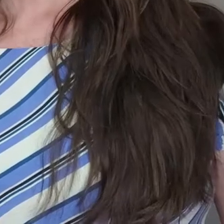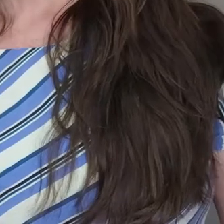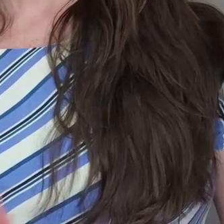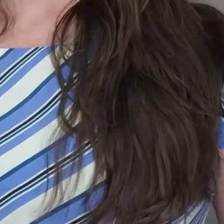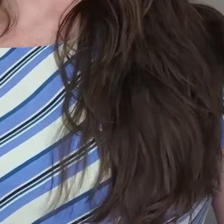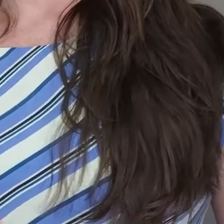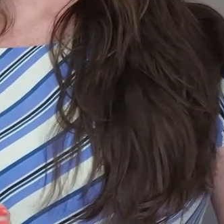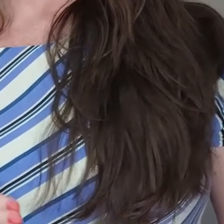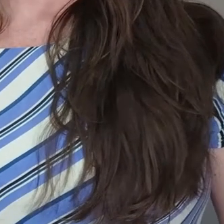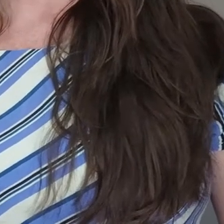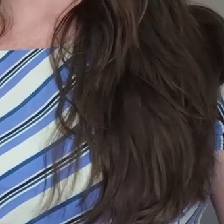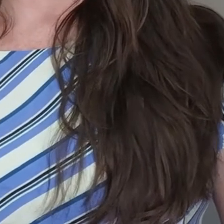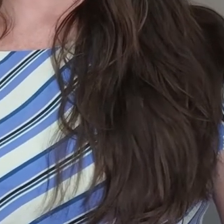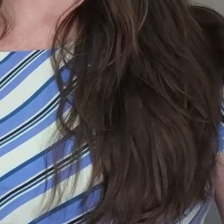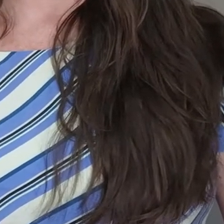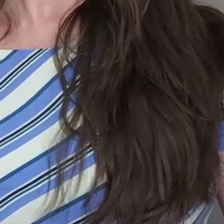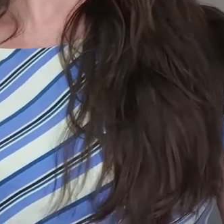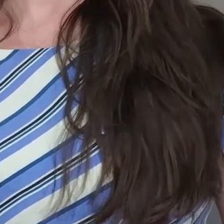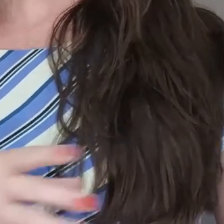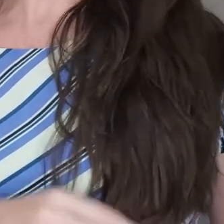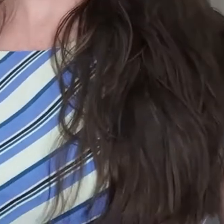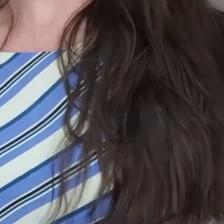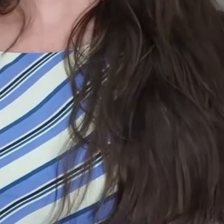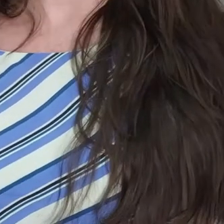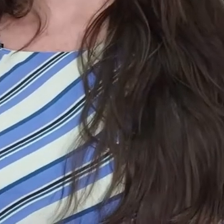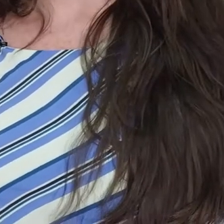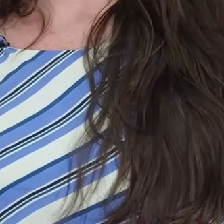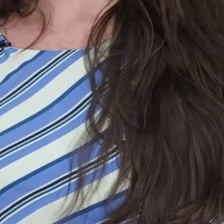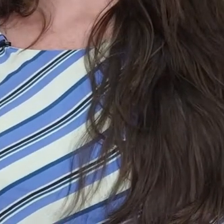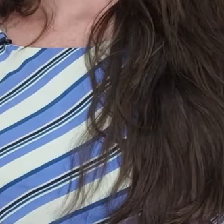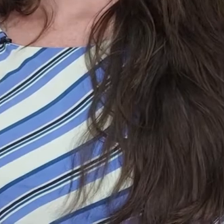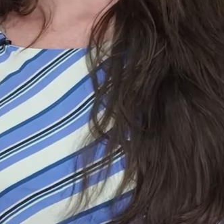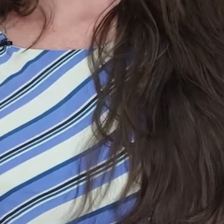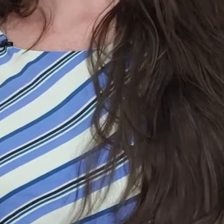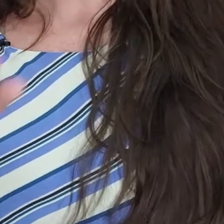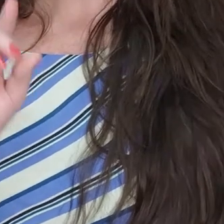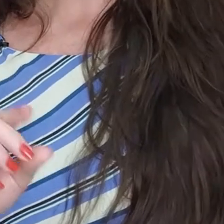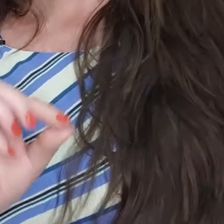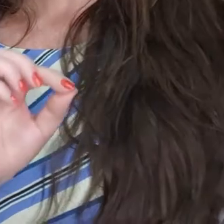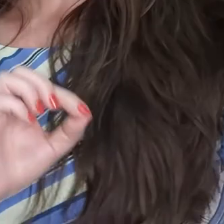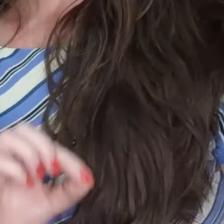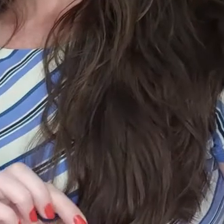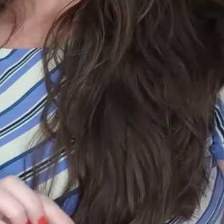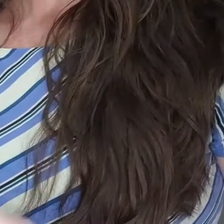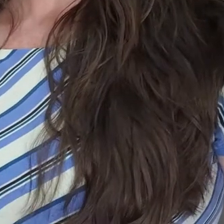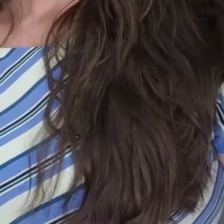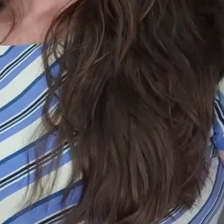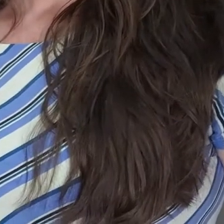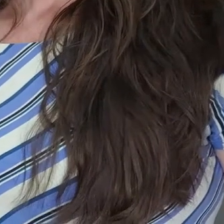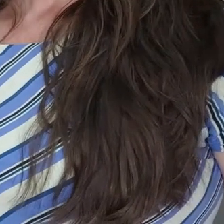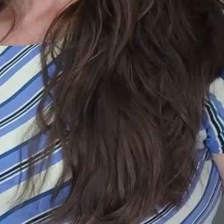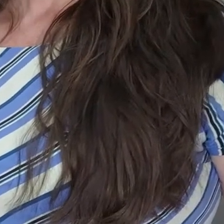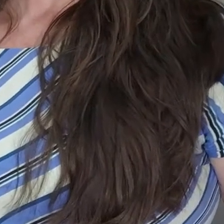A professora Guiomar Timóteo, do programa Se Liga na Educação, da cidade de Santa Luzia,